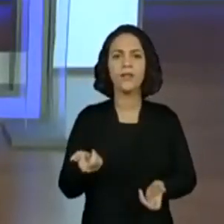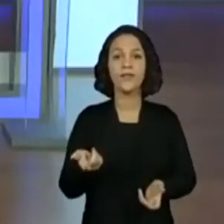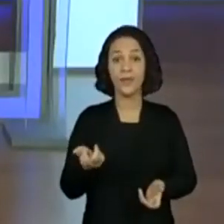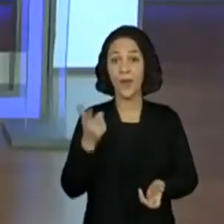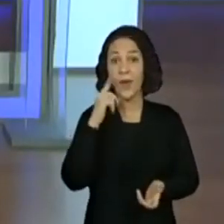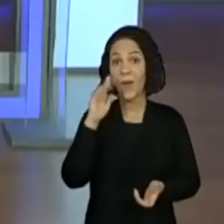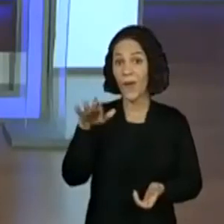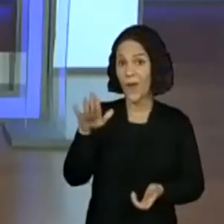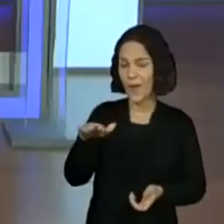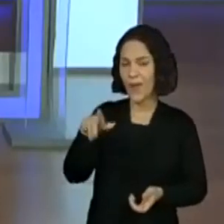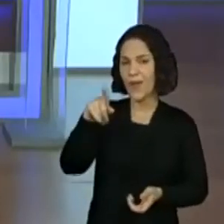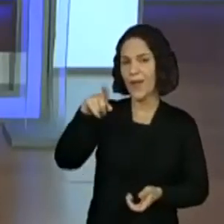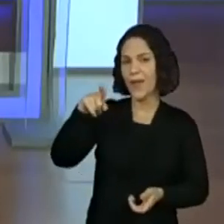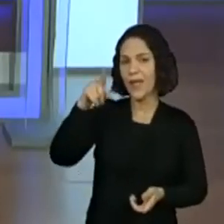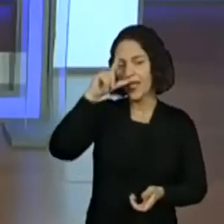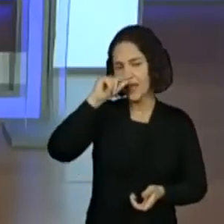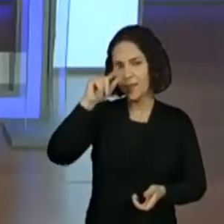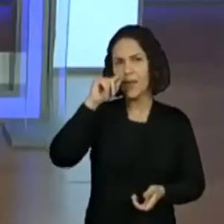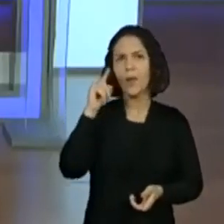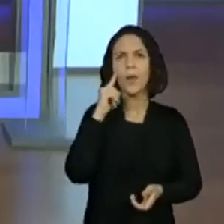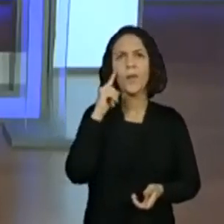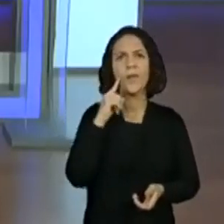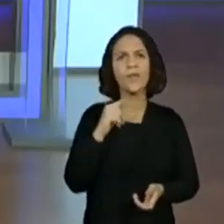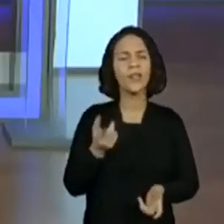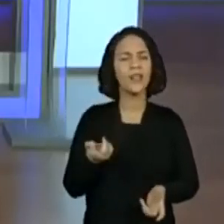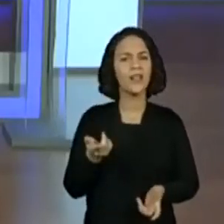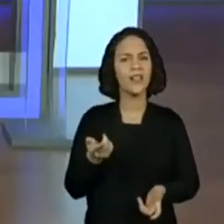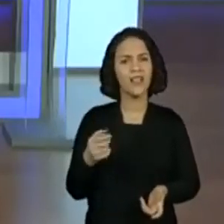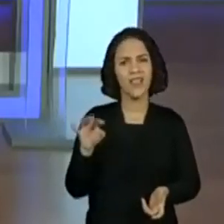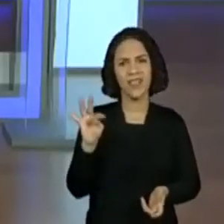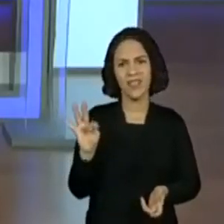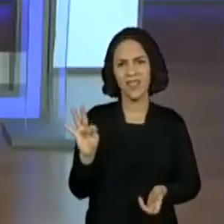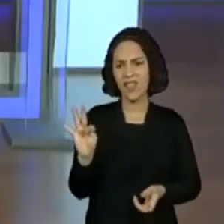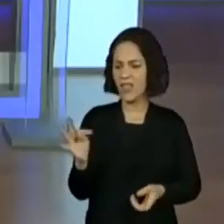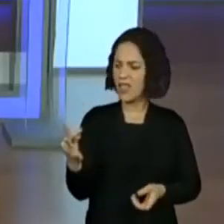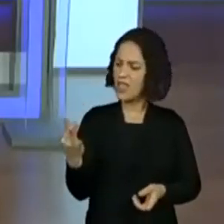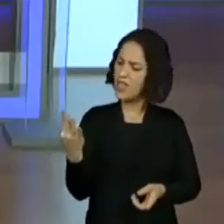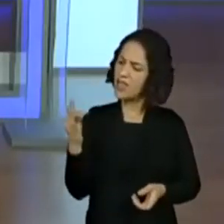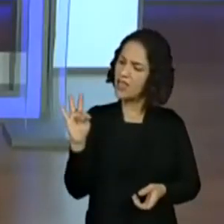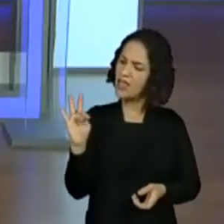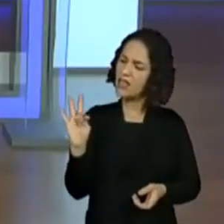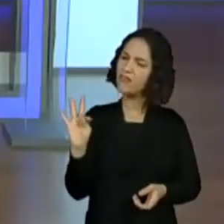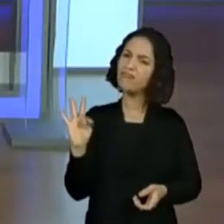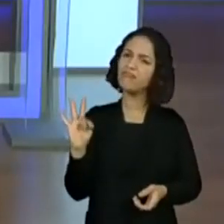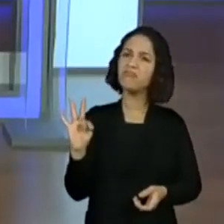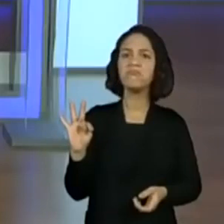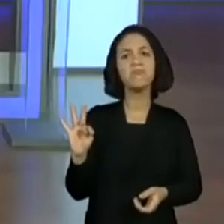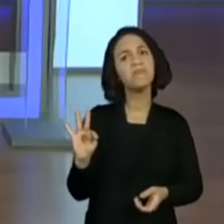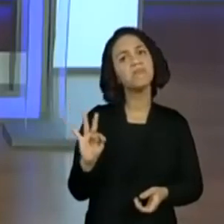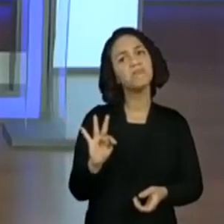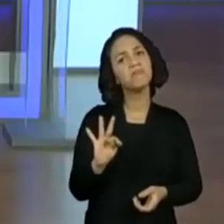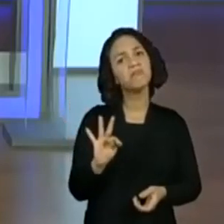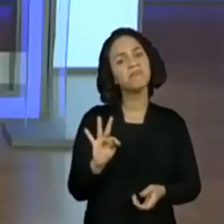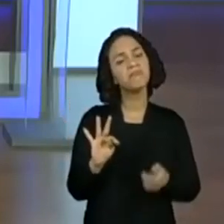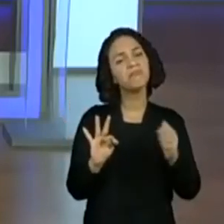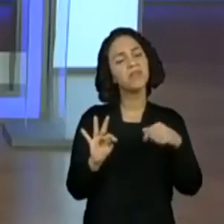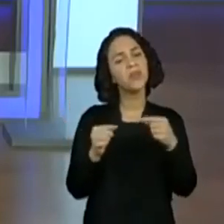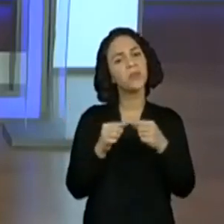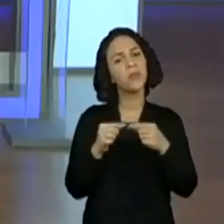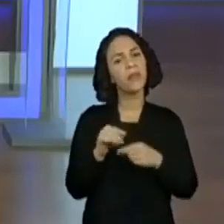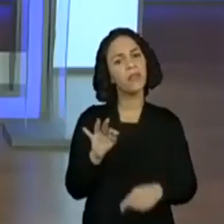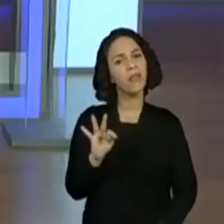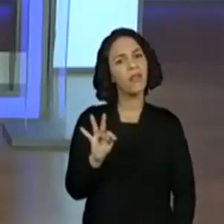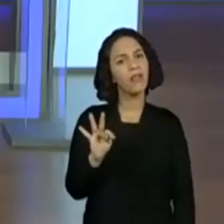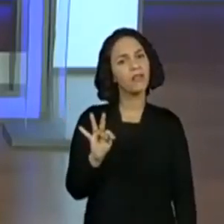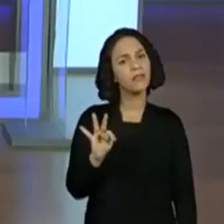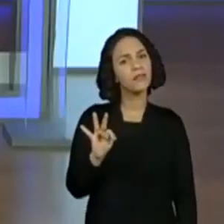professora Ana Paula, o T, só o som lá da letra T que a gente lê no alfabeto, já dá ali, T. Noi. T. Acho que o